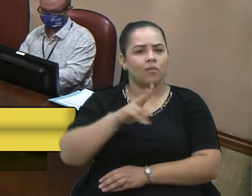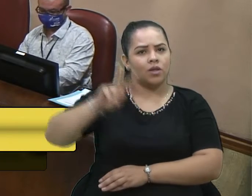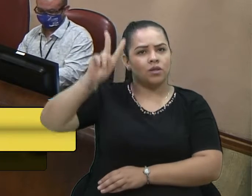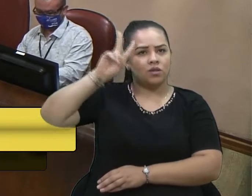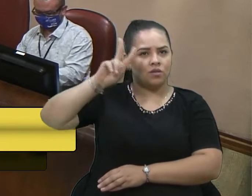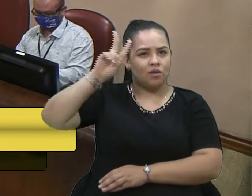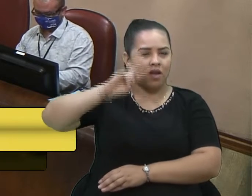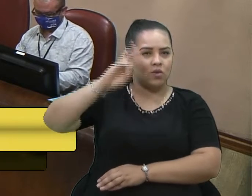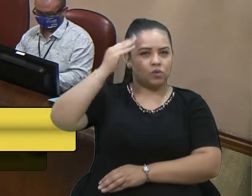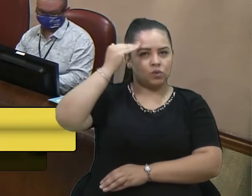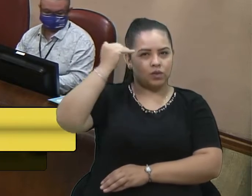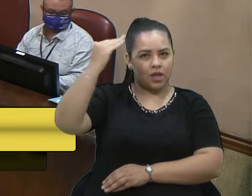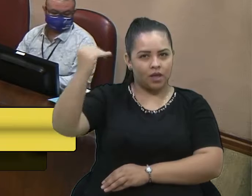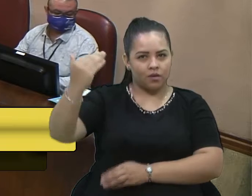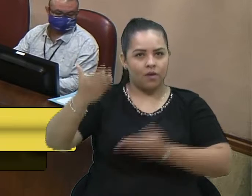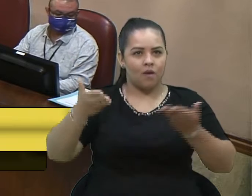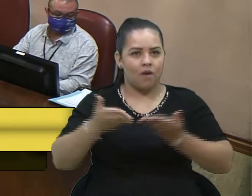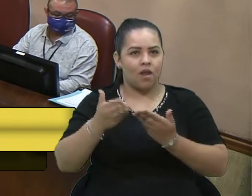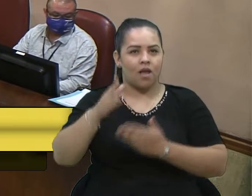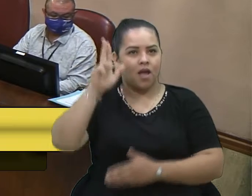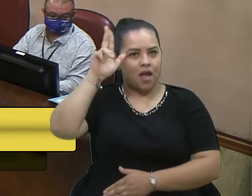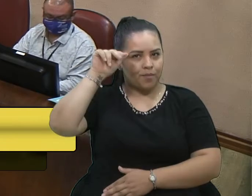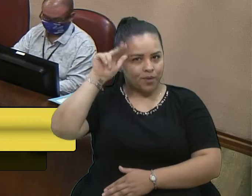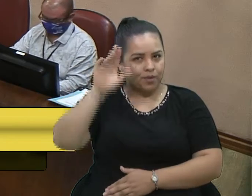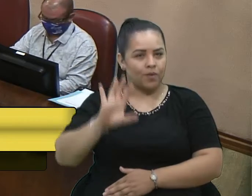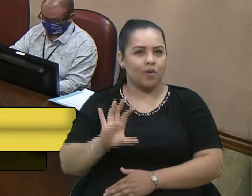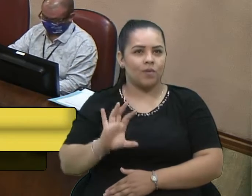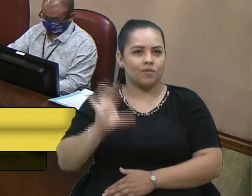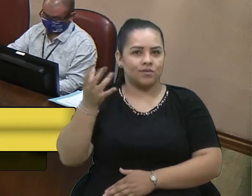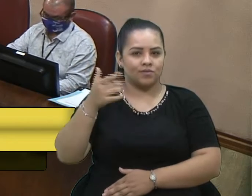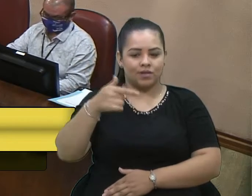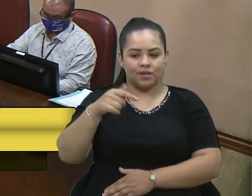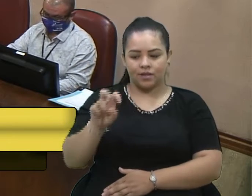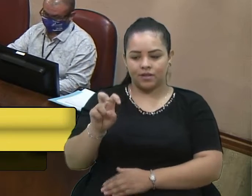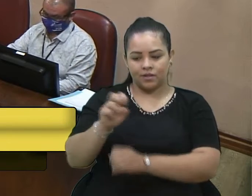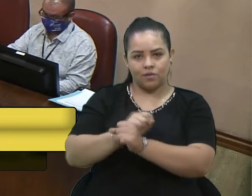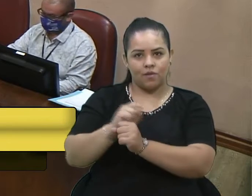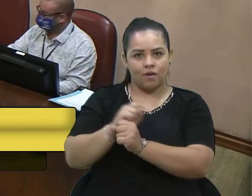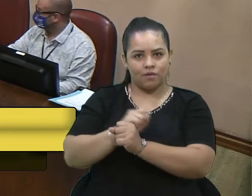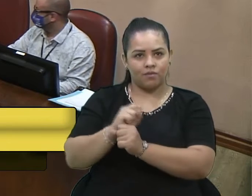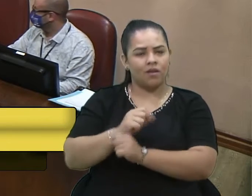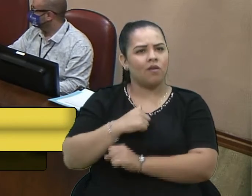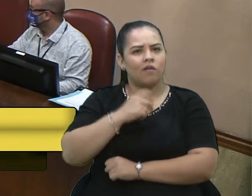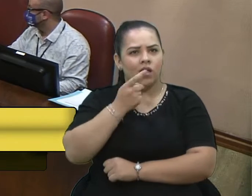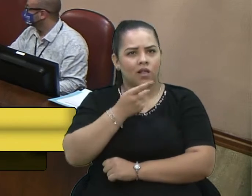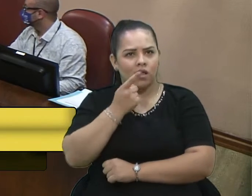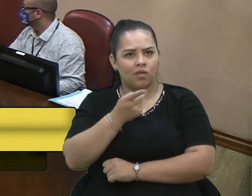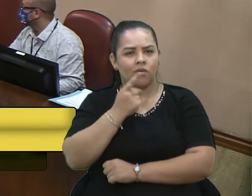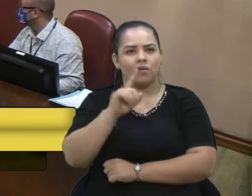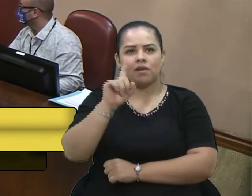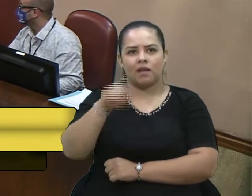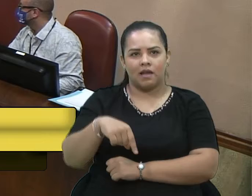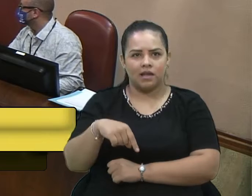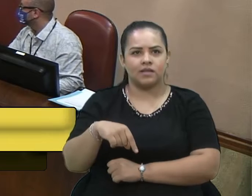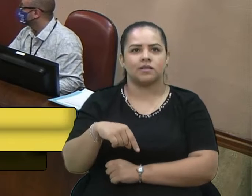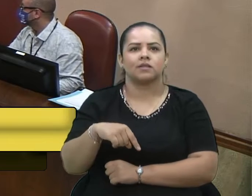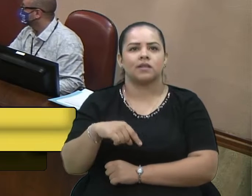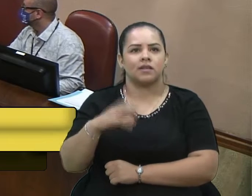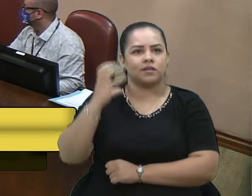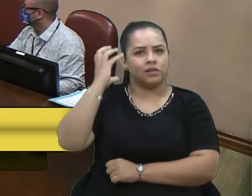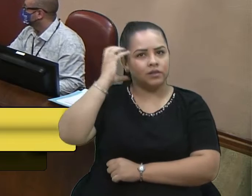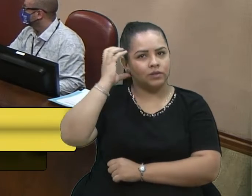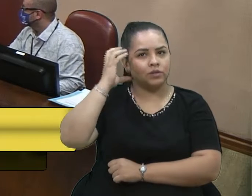sucesso que agora, em abril, está completando 75 anos. Eu estou falando aqui da Rádio Caxias, um ícone de